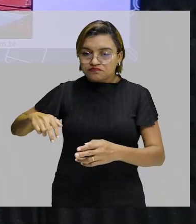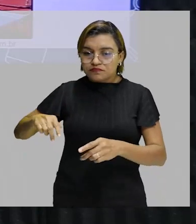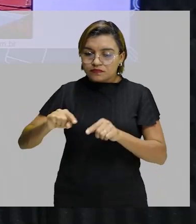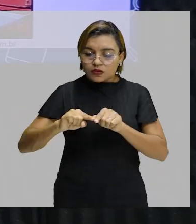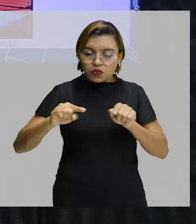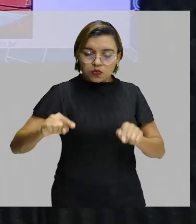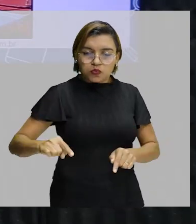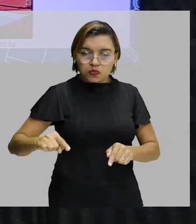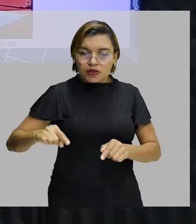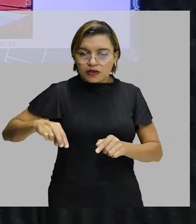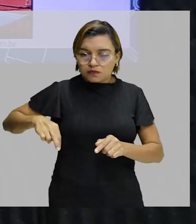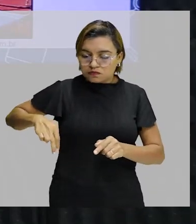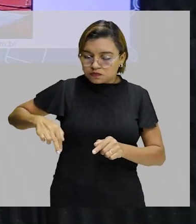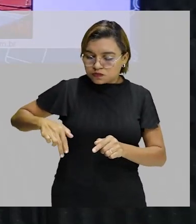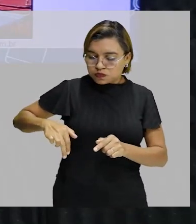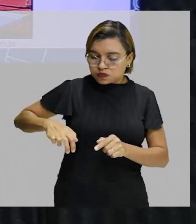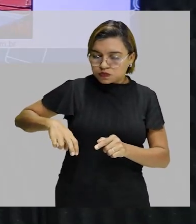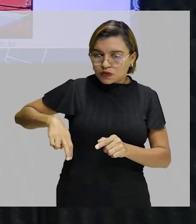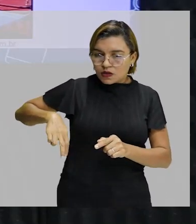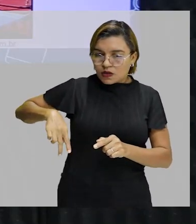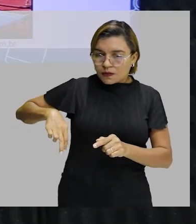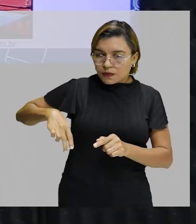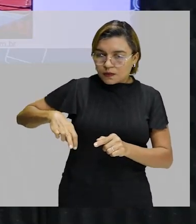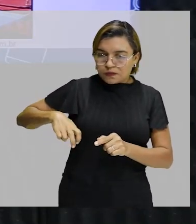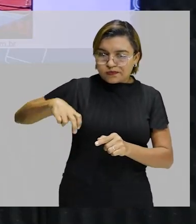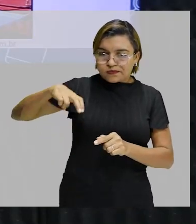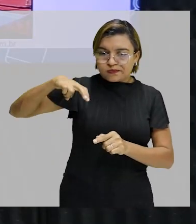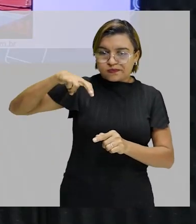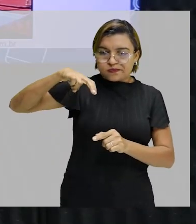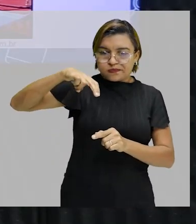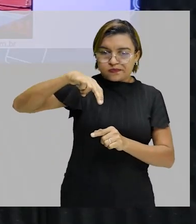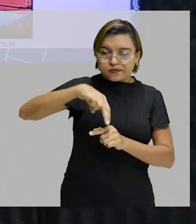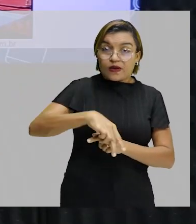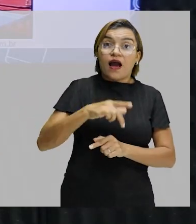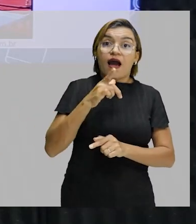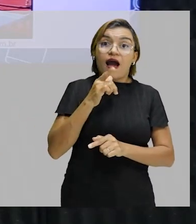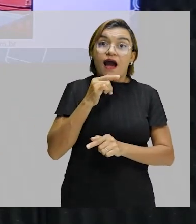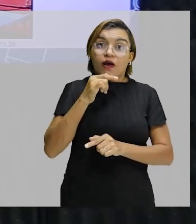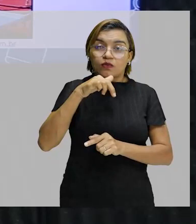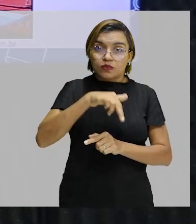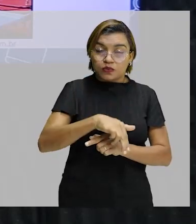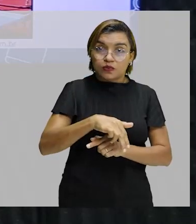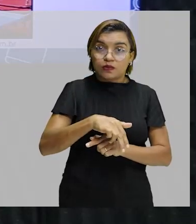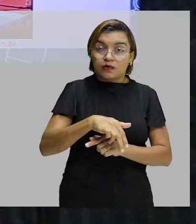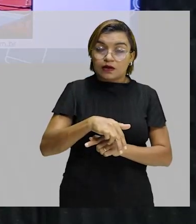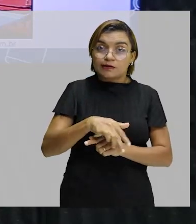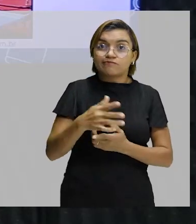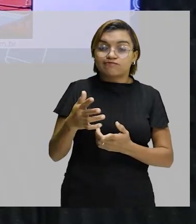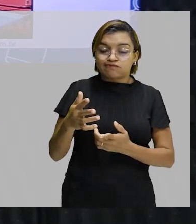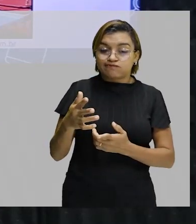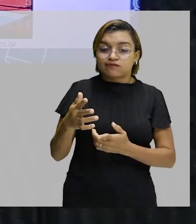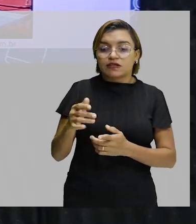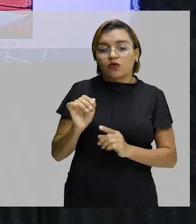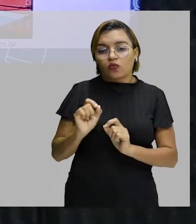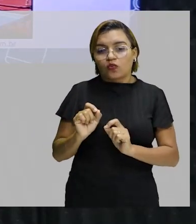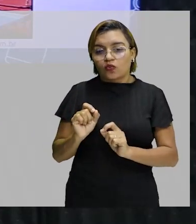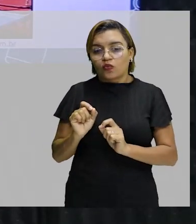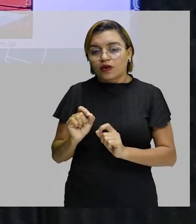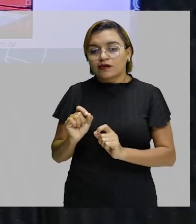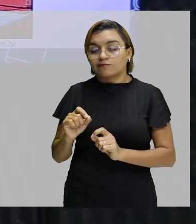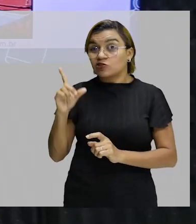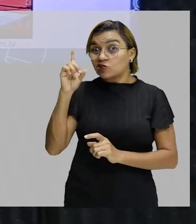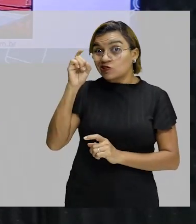é a intencionalidade do fosso? É tornar a corrida do atleta um pouquinho mais desagradável,